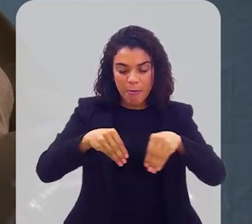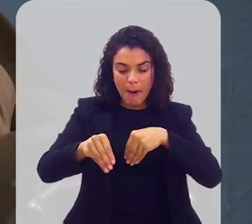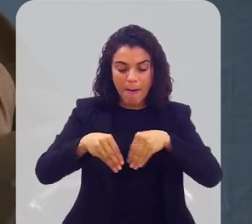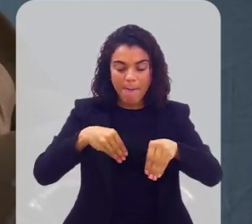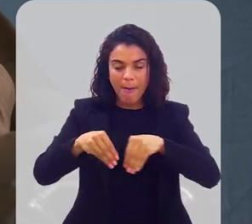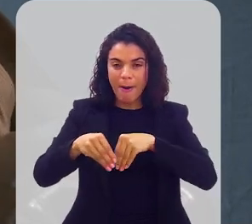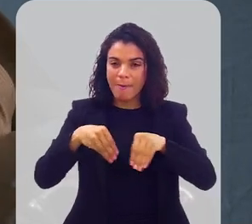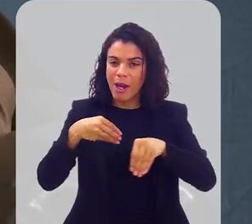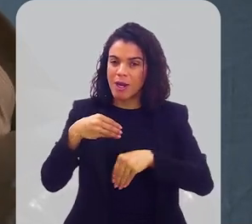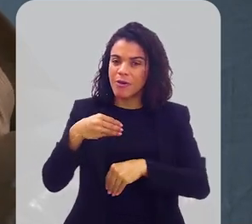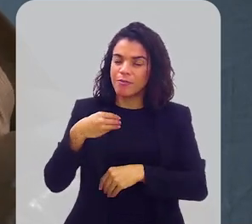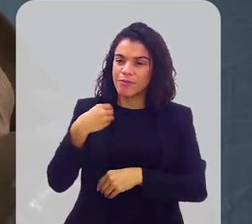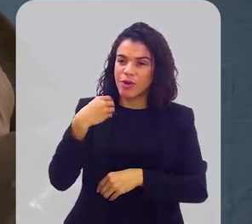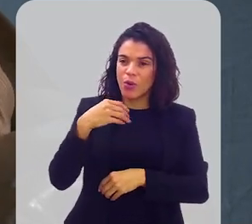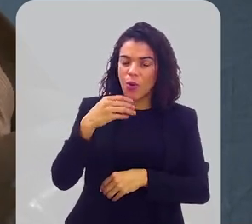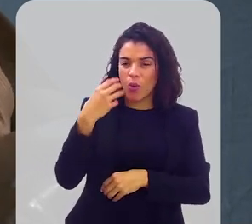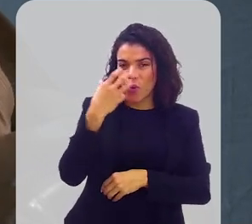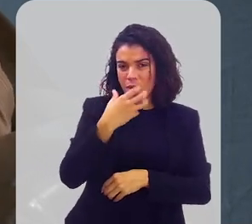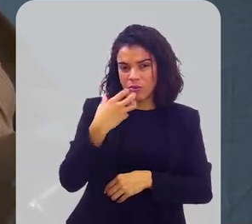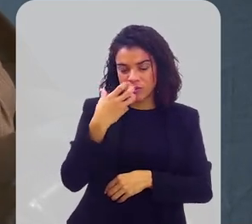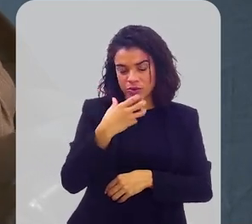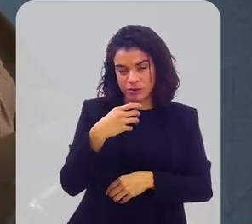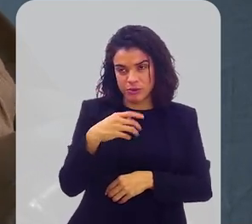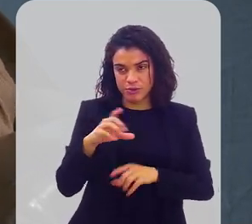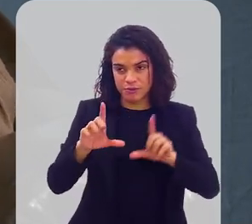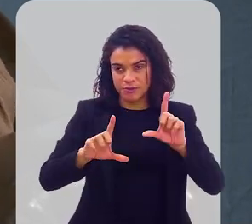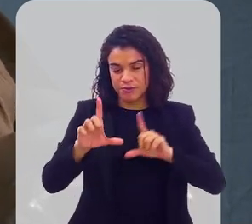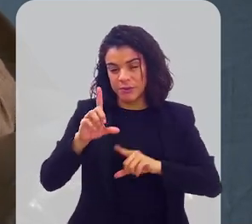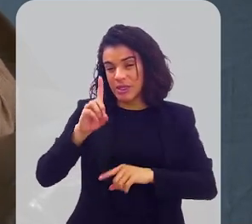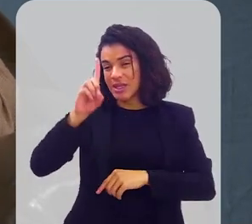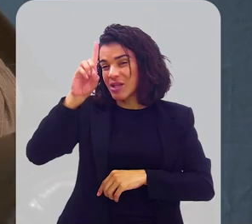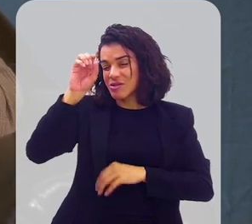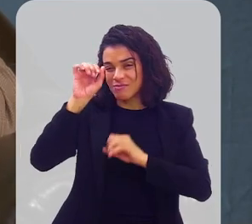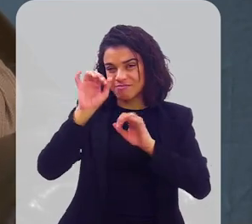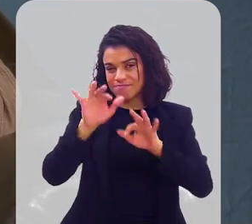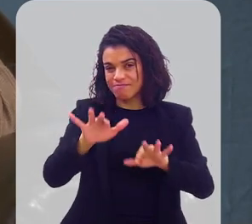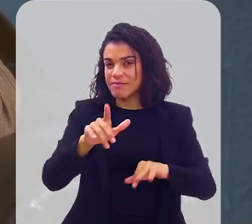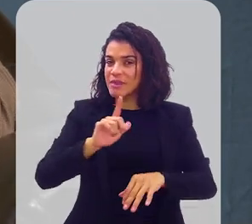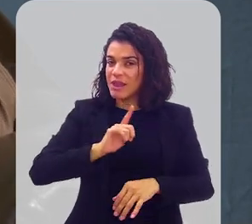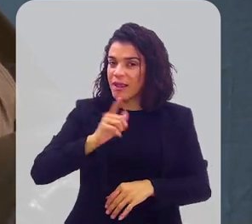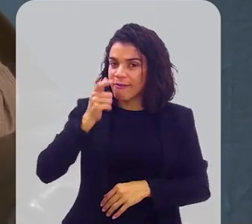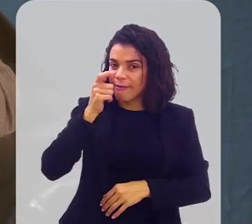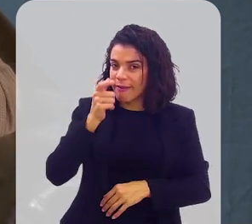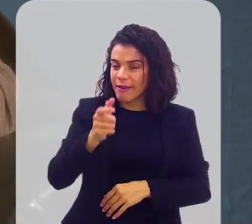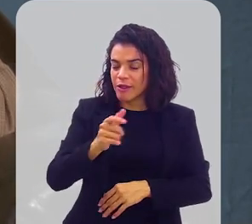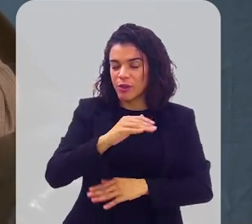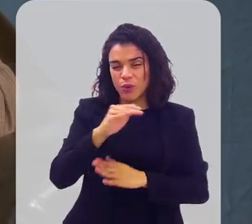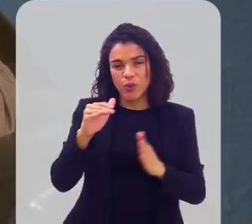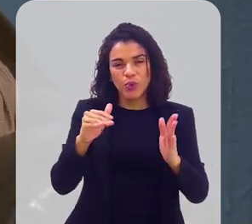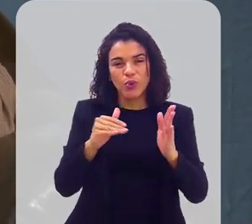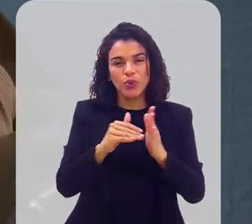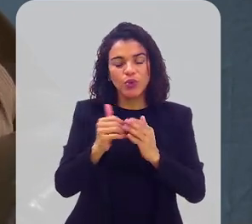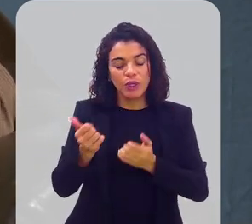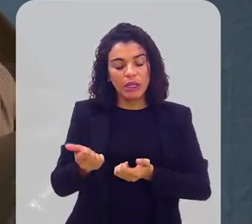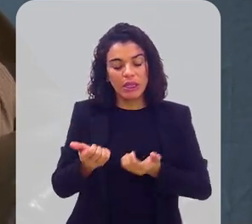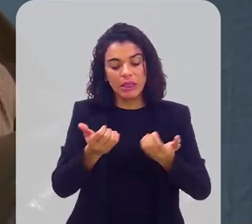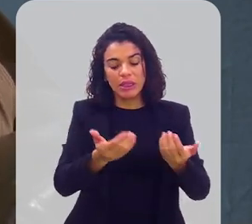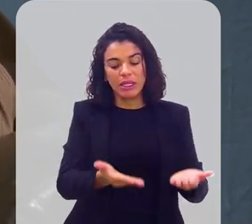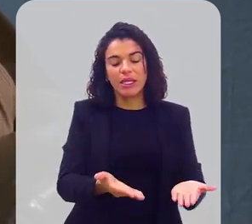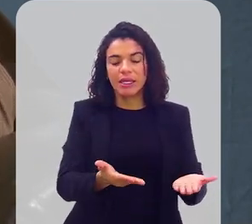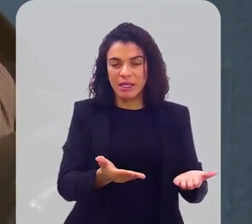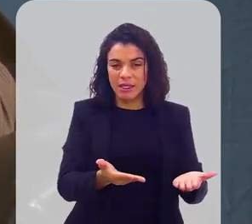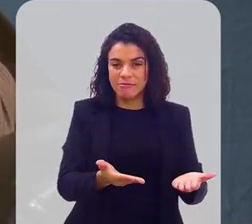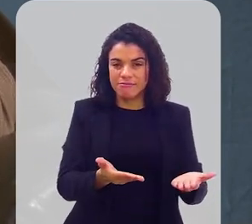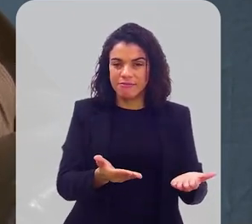Coisa linda. Que Deus abençoe profundamente você. Deus tem uma coisa muito interessante. Tudo aquilo que for dado em suas mãos para